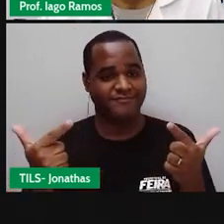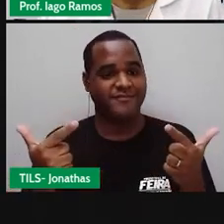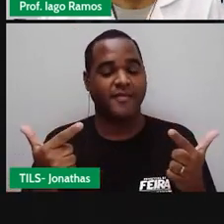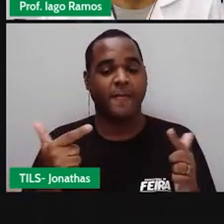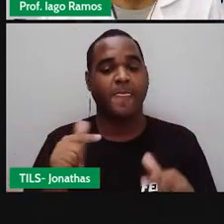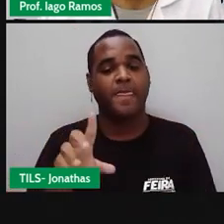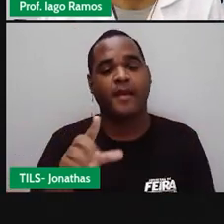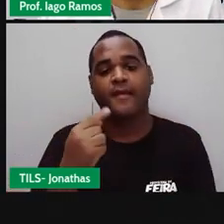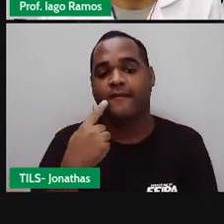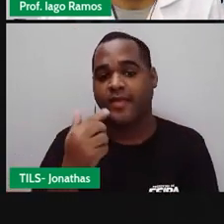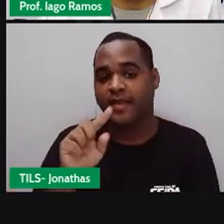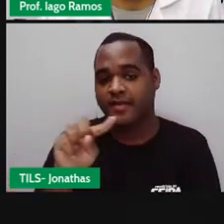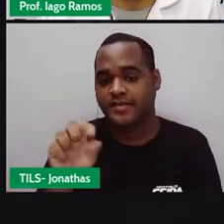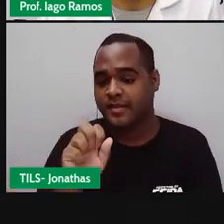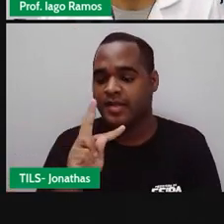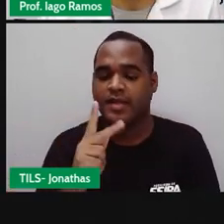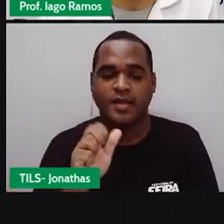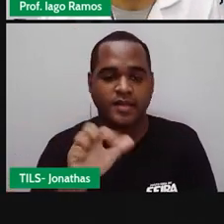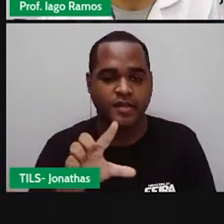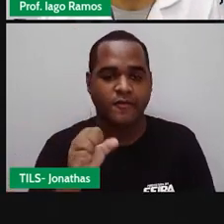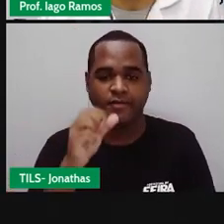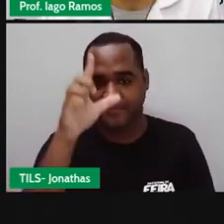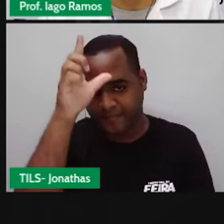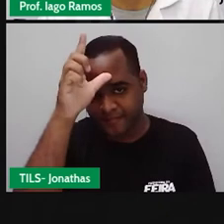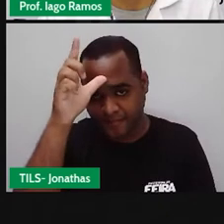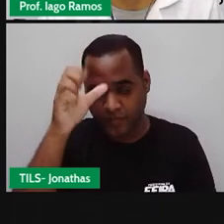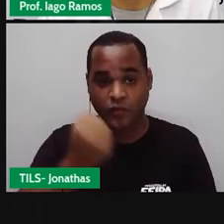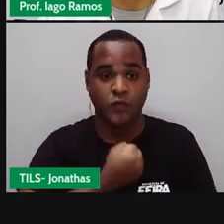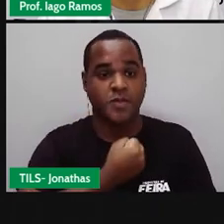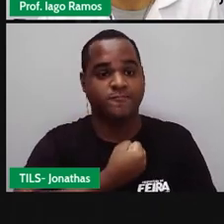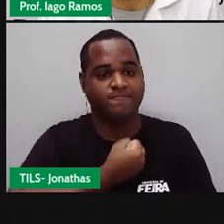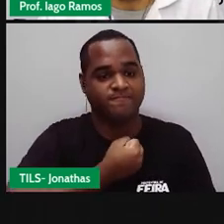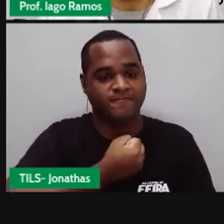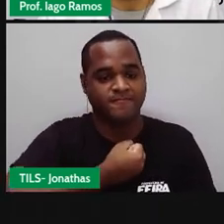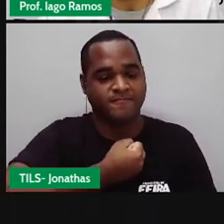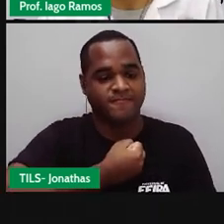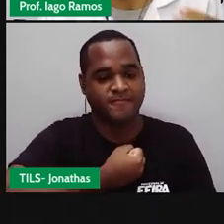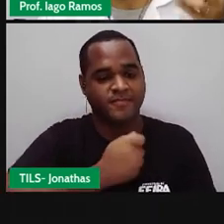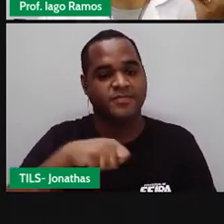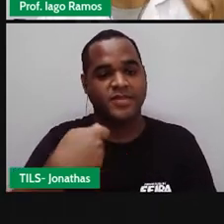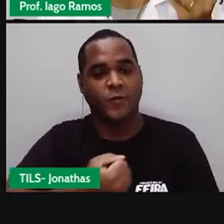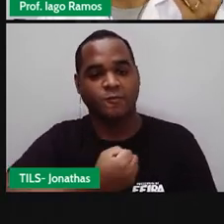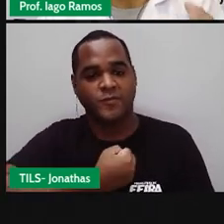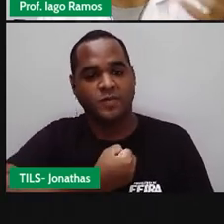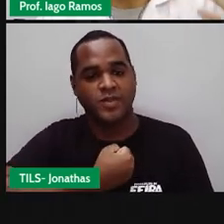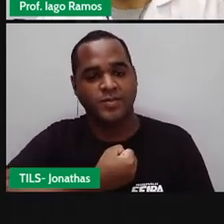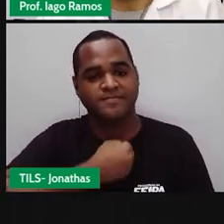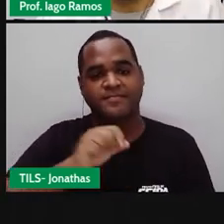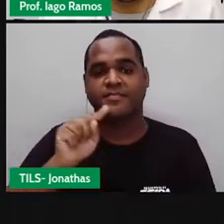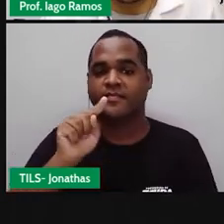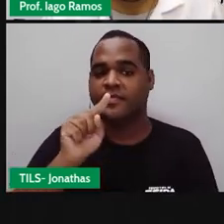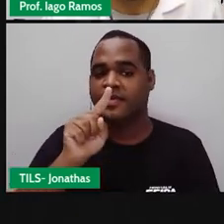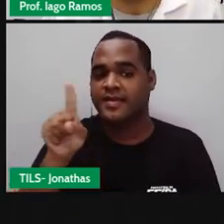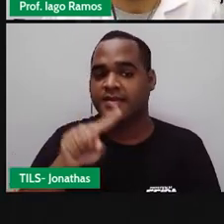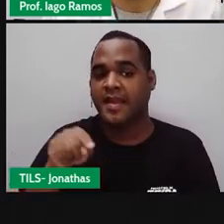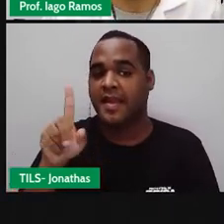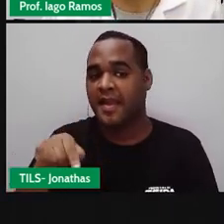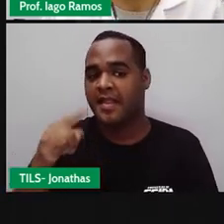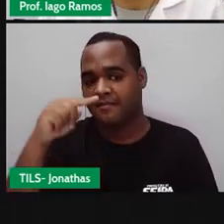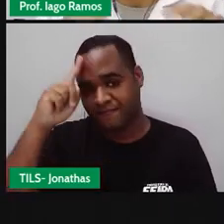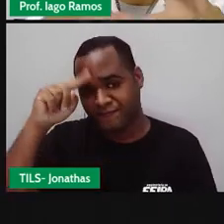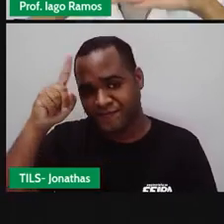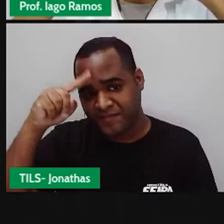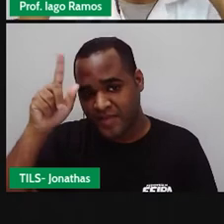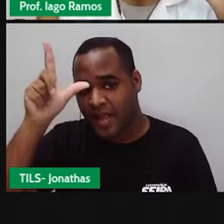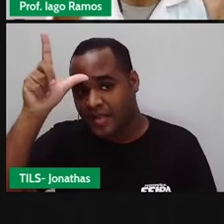E essa palavrinha saldo em alemão tem o significado de número. Então, como foram os alemães que